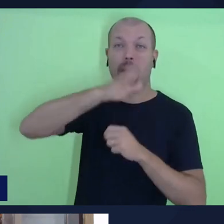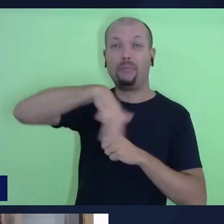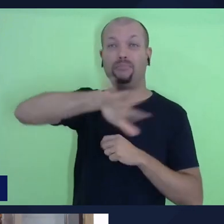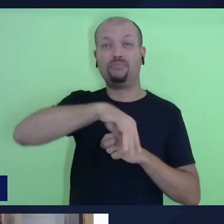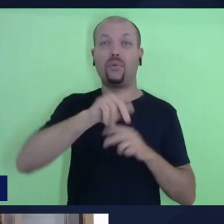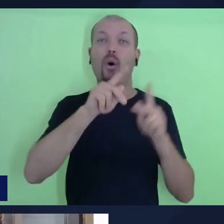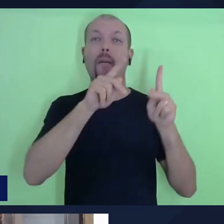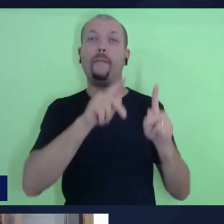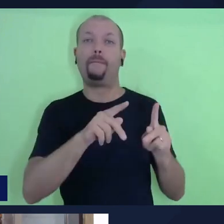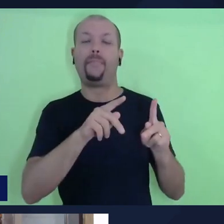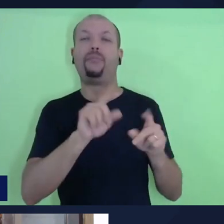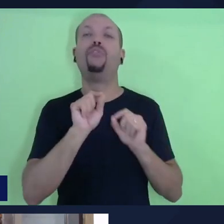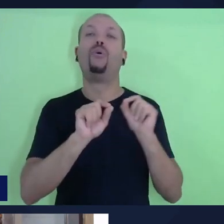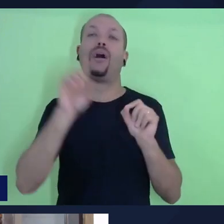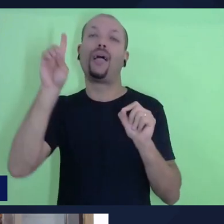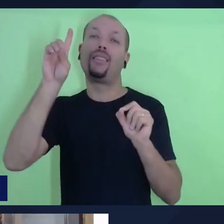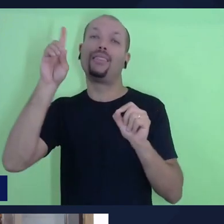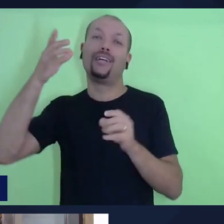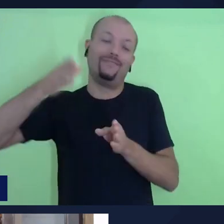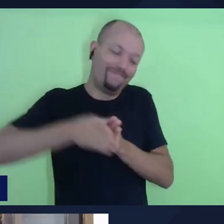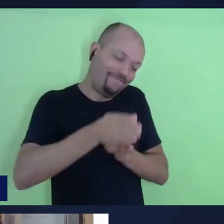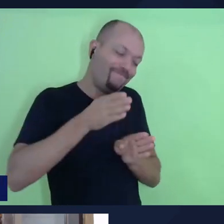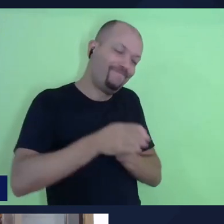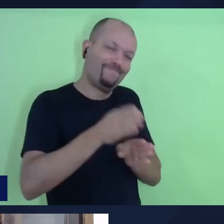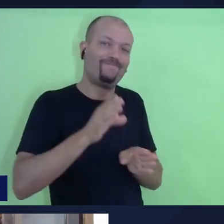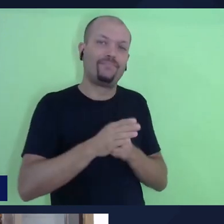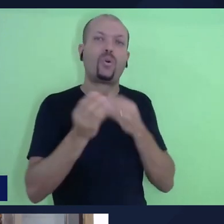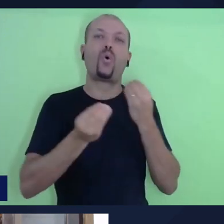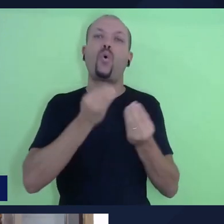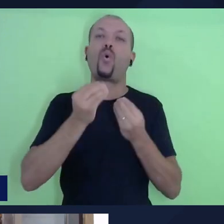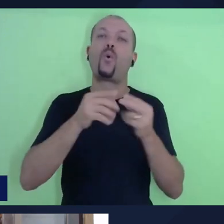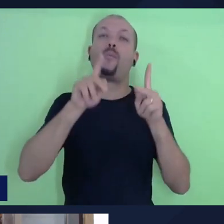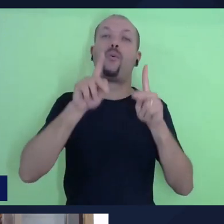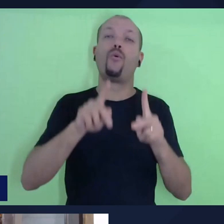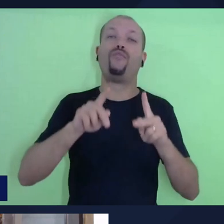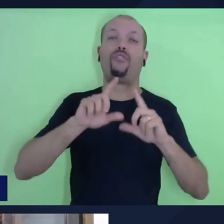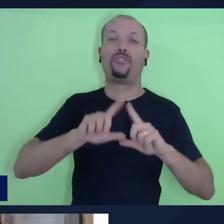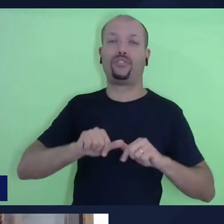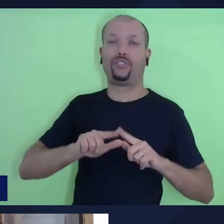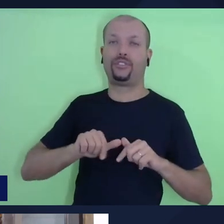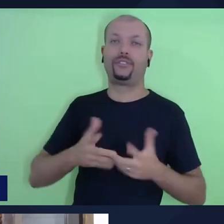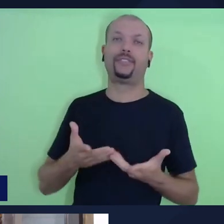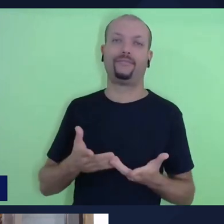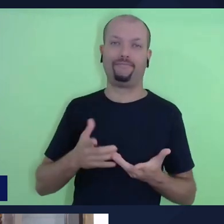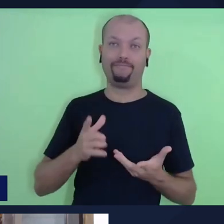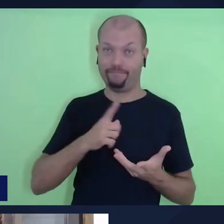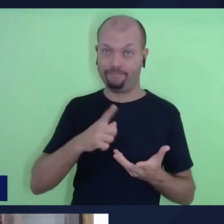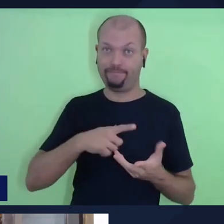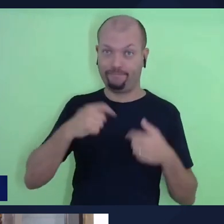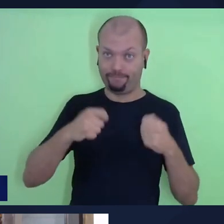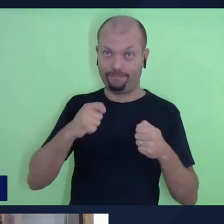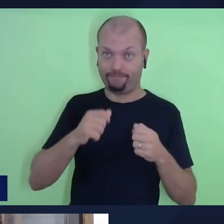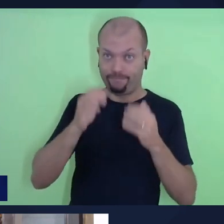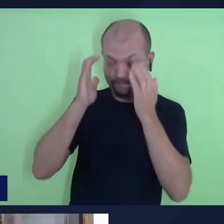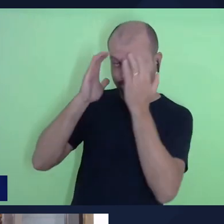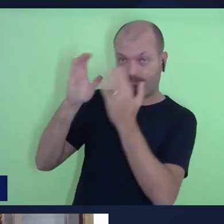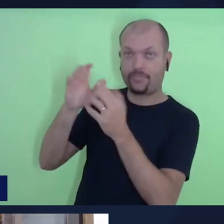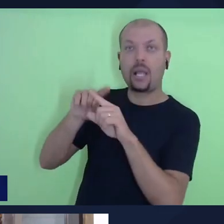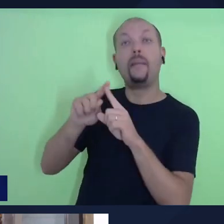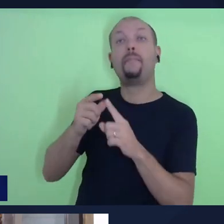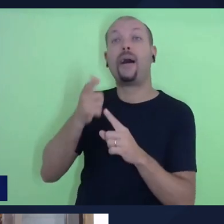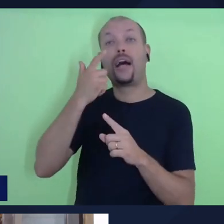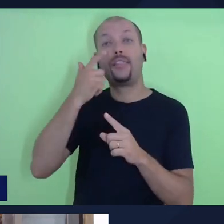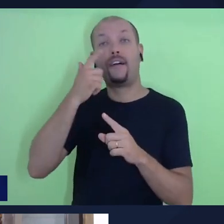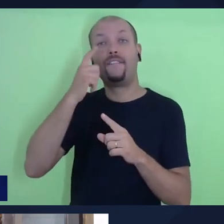virtudes, princípios que deveriam governar o povo de Israel. Só que agora nós estamos olhando da perspectiva do